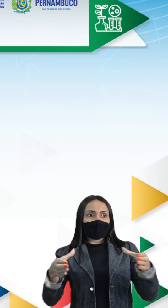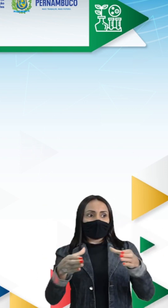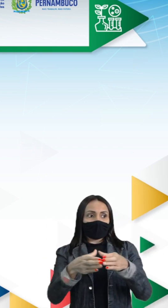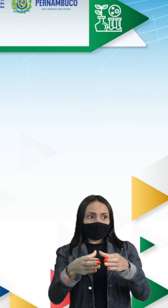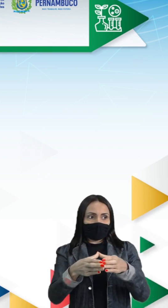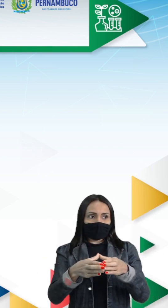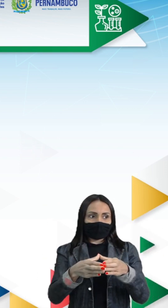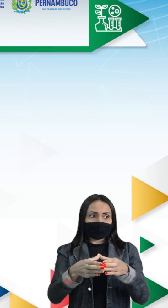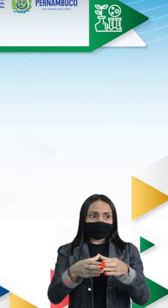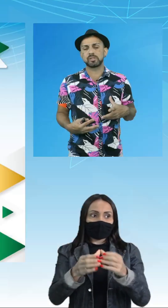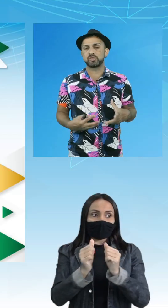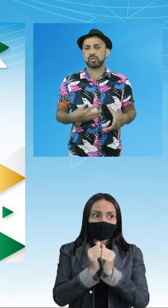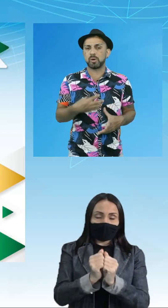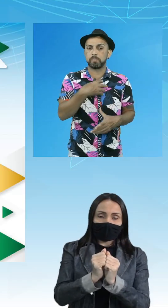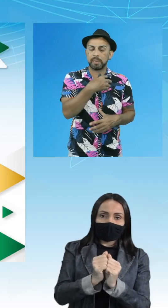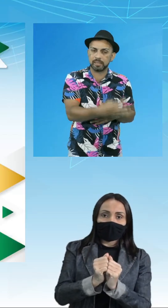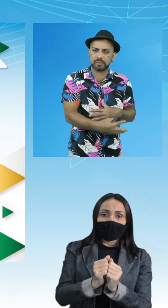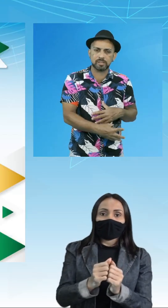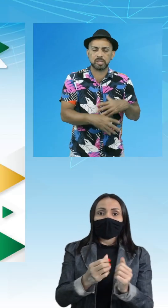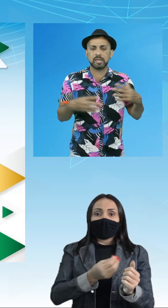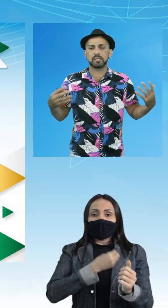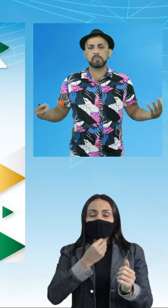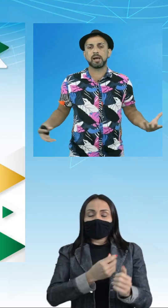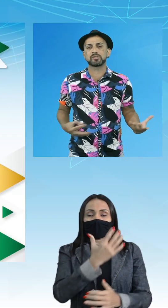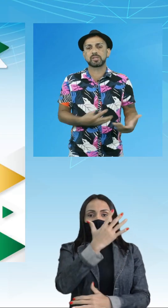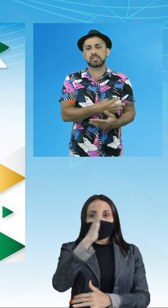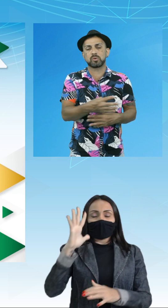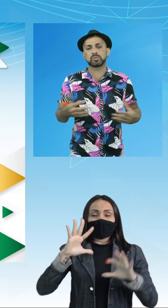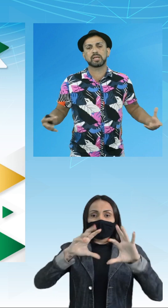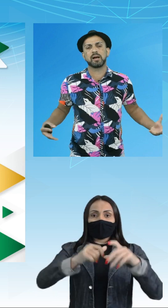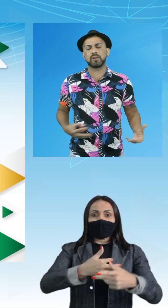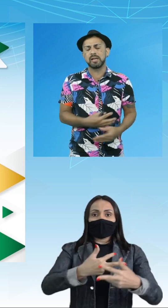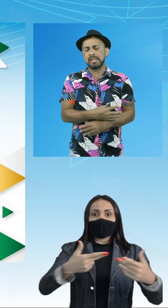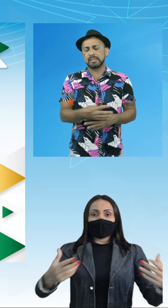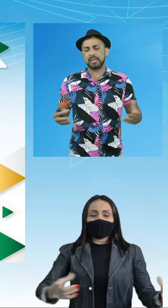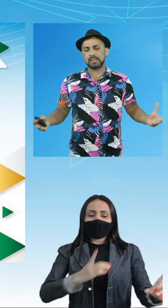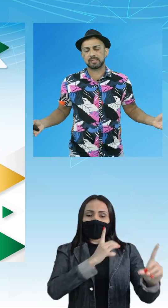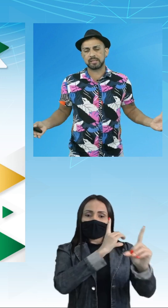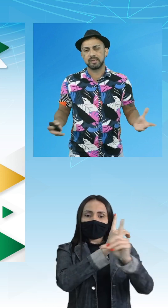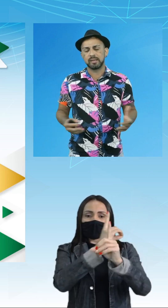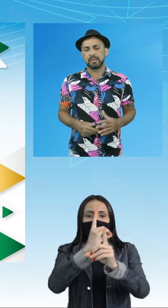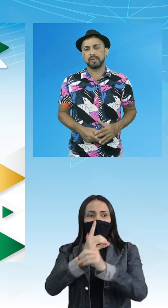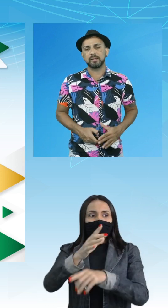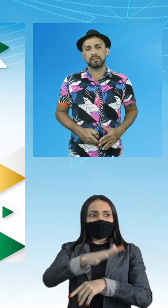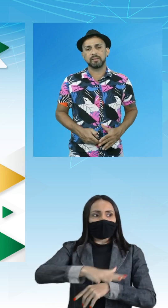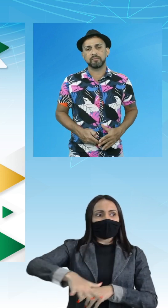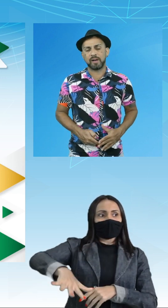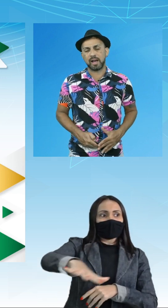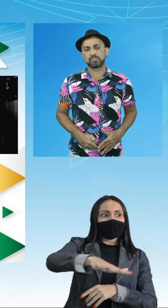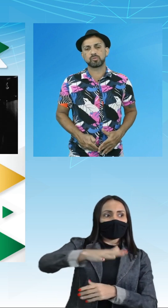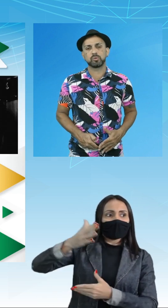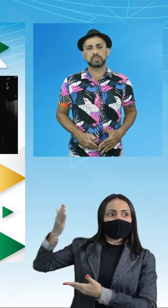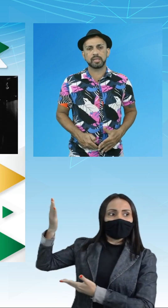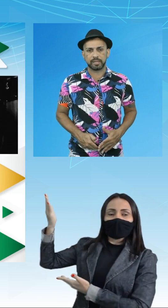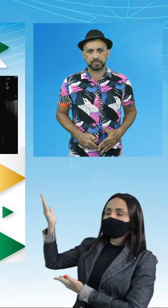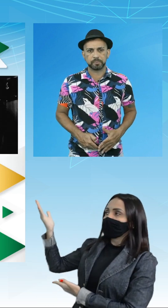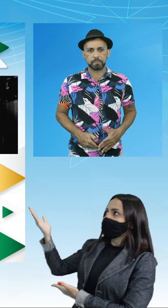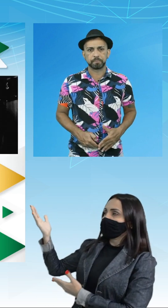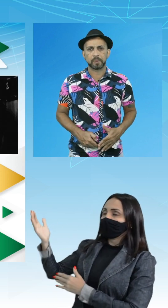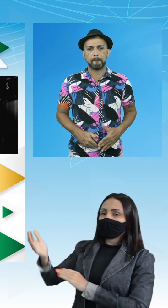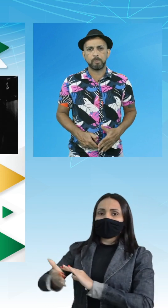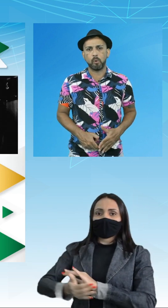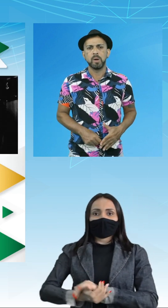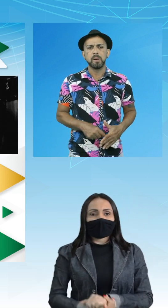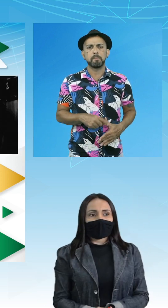e é claro que existiam plantas e animais que se encontrava nesse vasto continente.